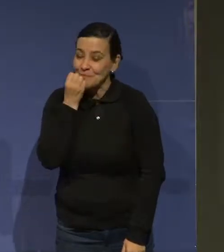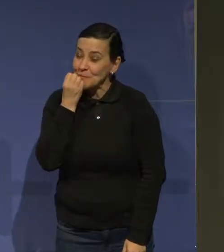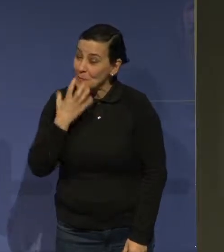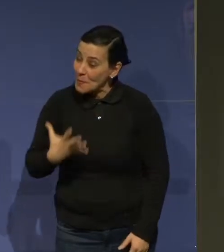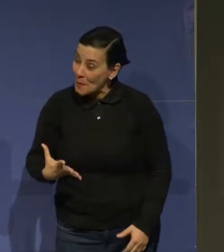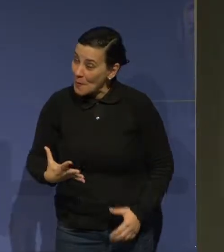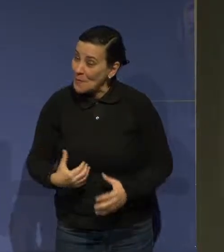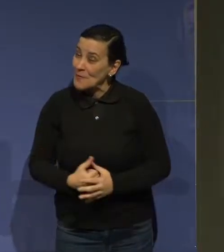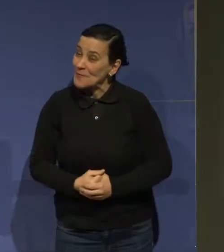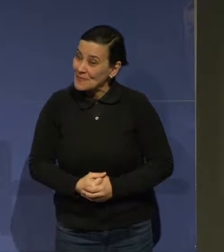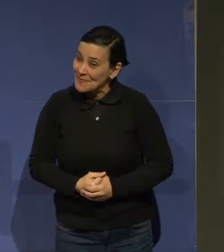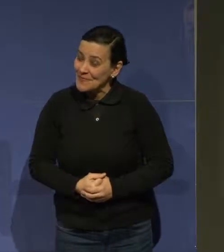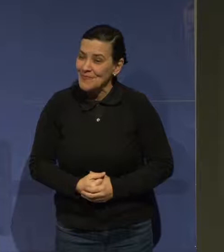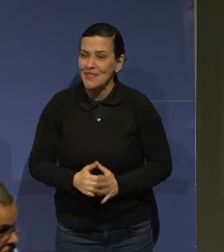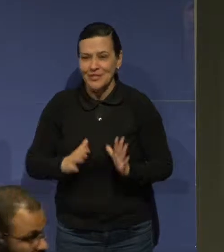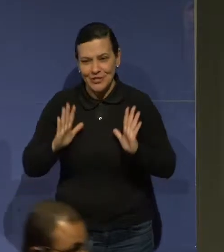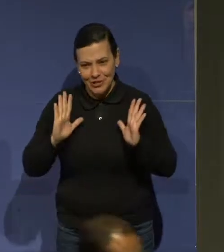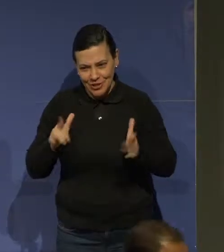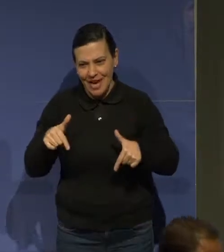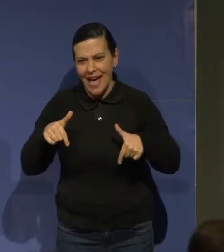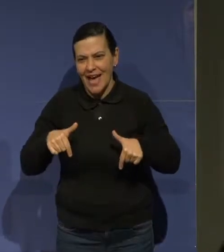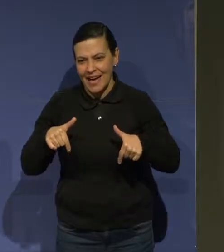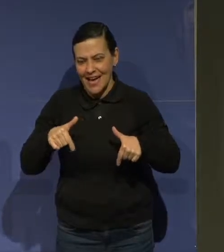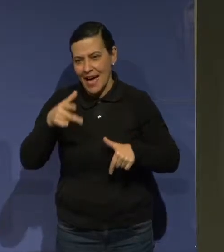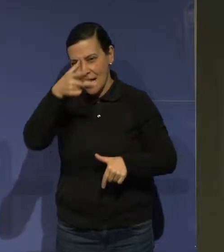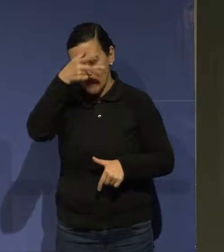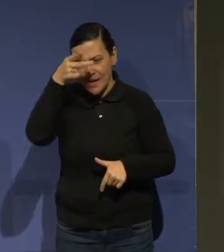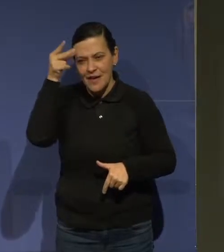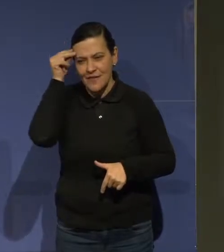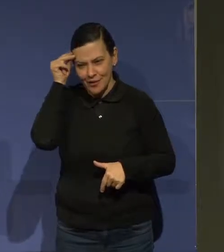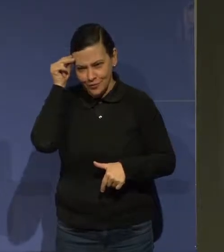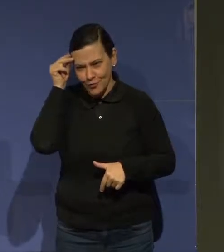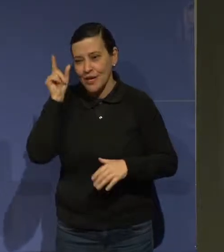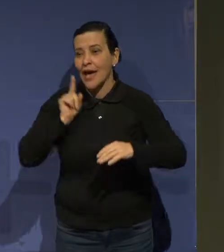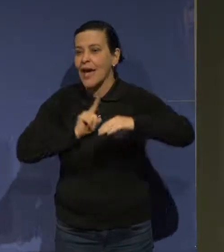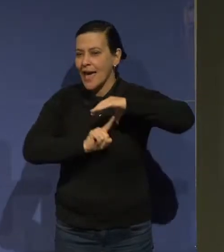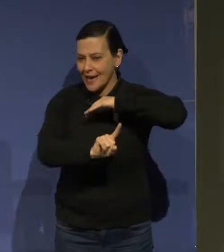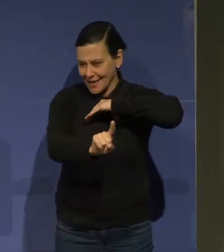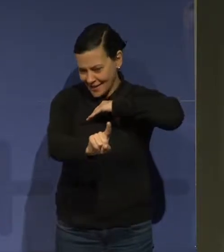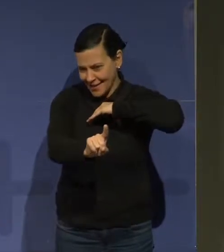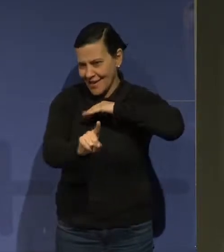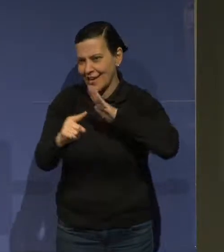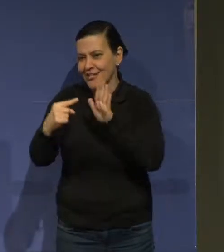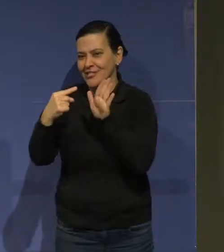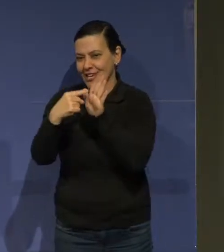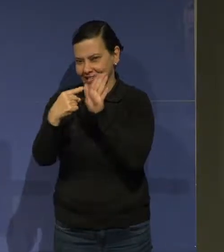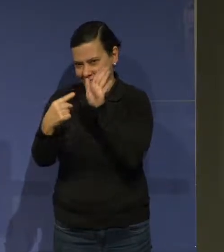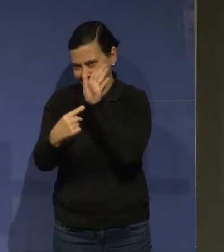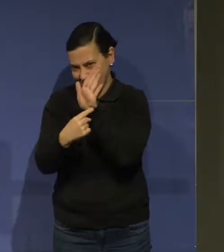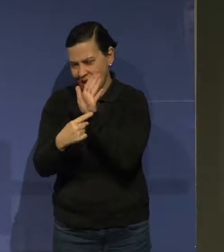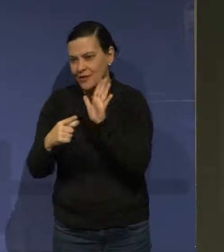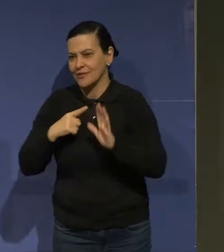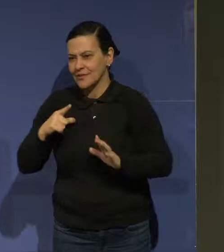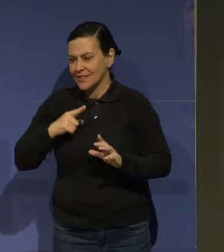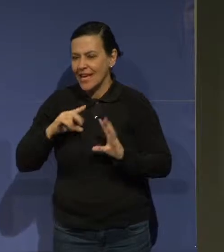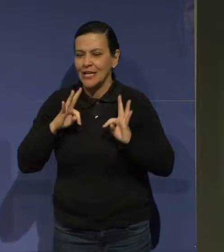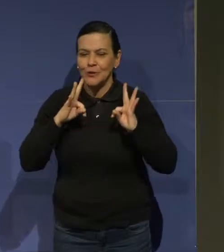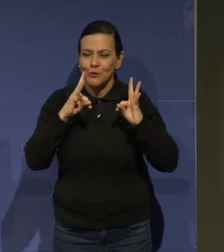A gente é cliente da Remtoc, a prefeitura, todos os sites da prefeitura tem o Hugo,